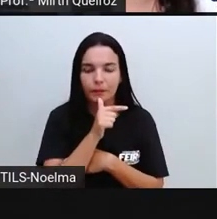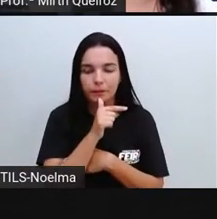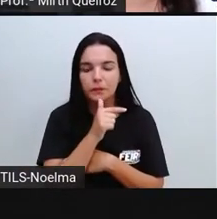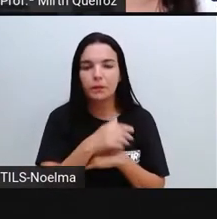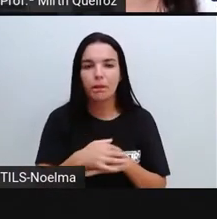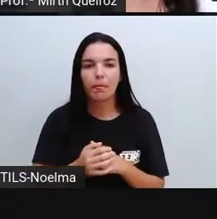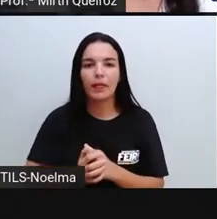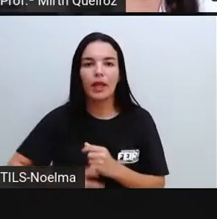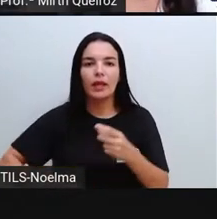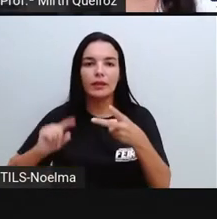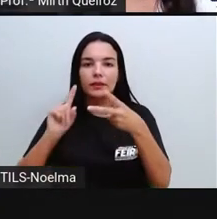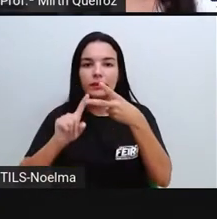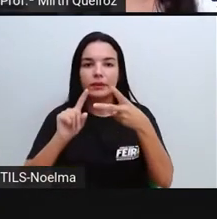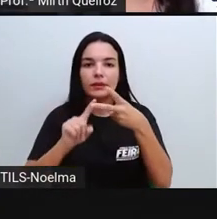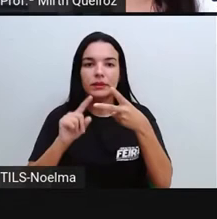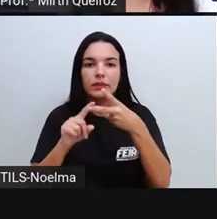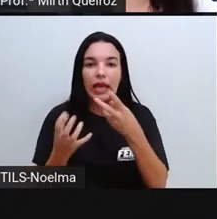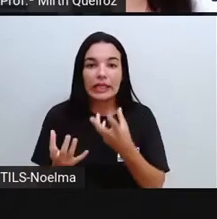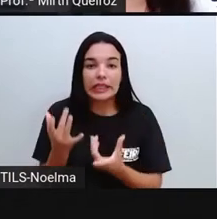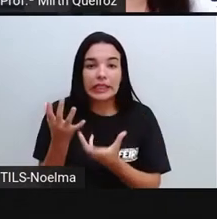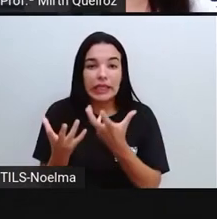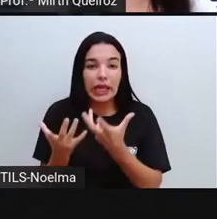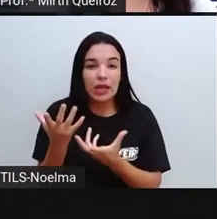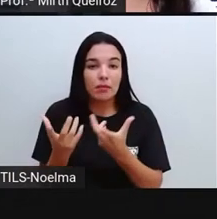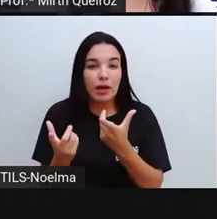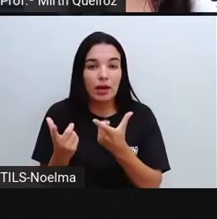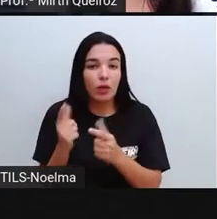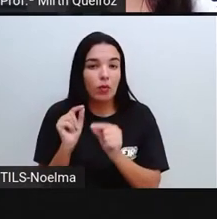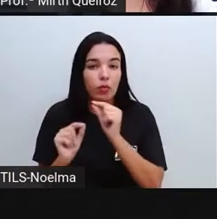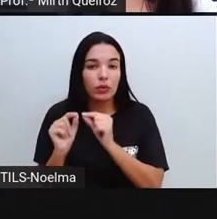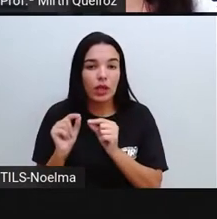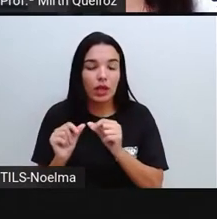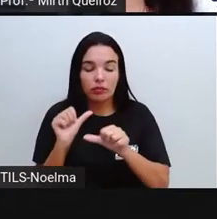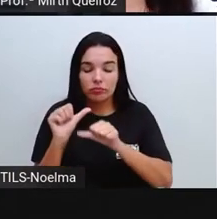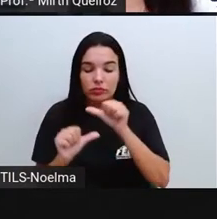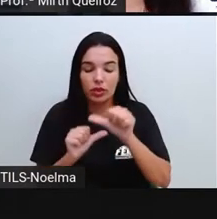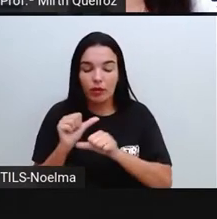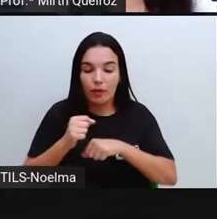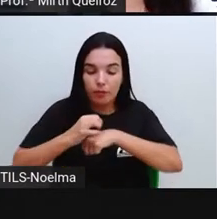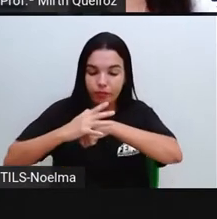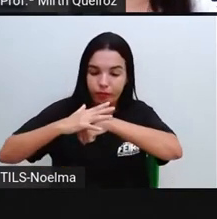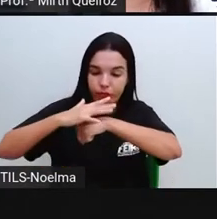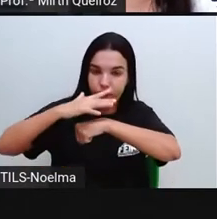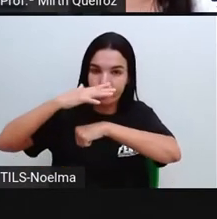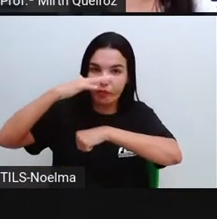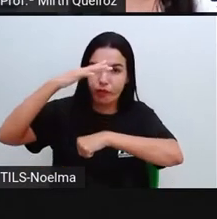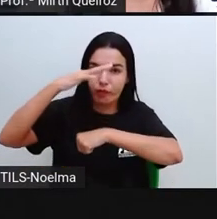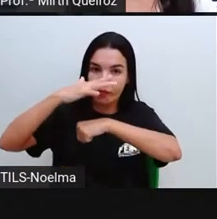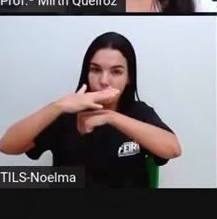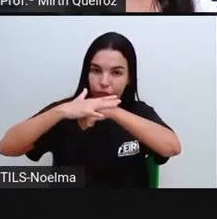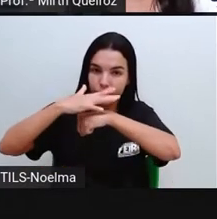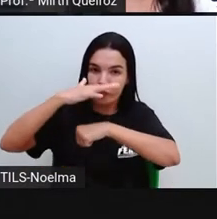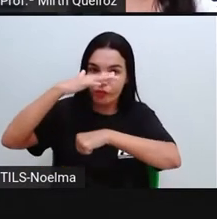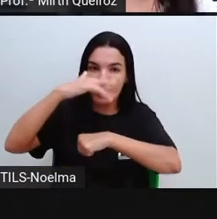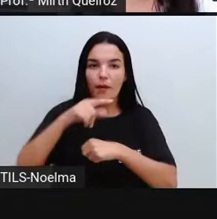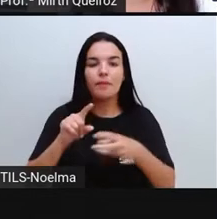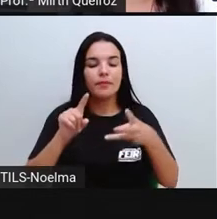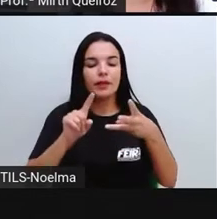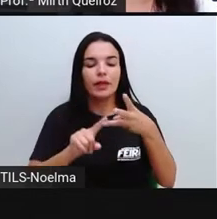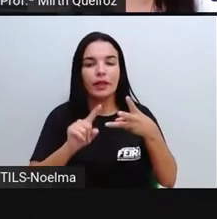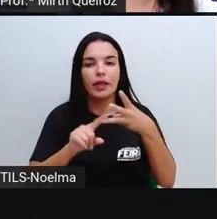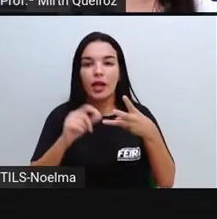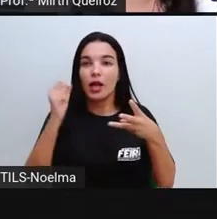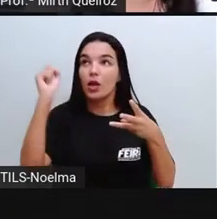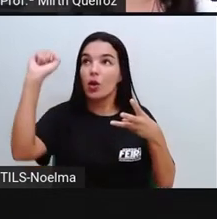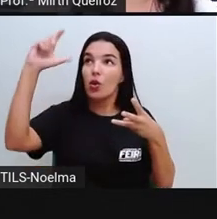das hidrelétricas. A queima de um combustível para gerar o vapor que acontece na termo elétrica. Nós temos a luz